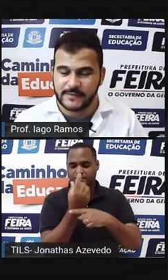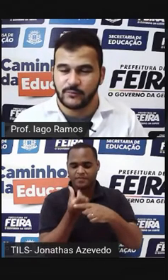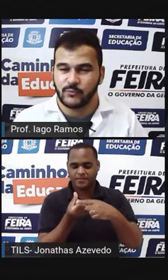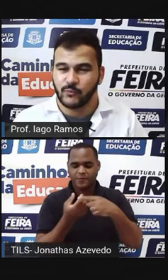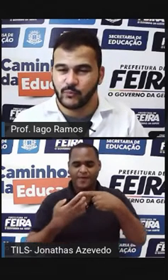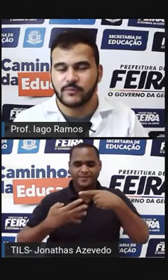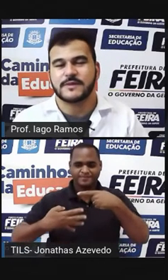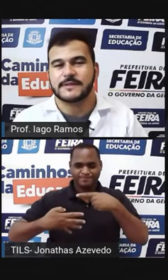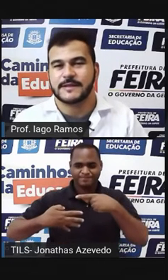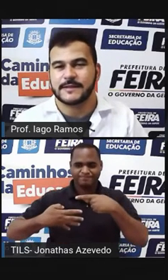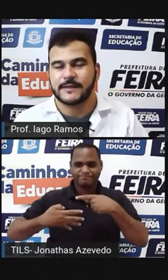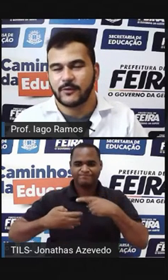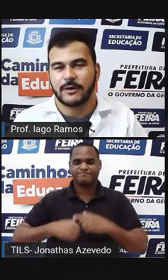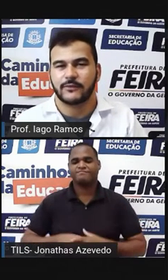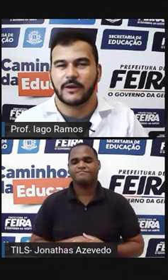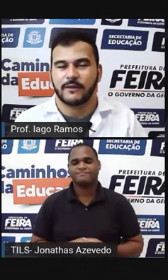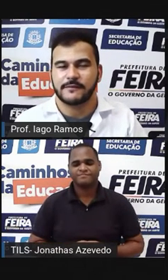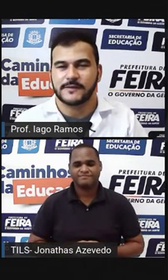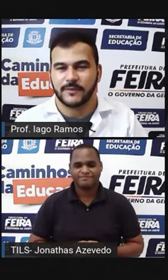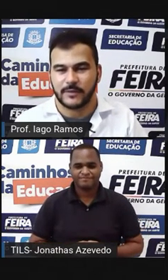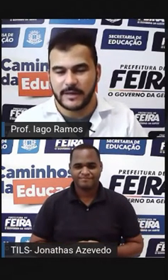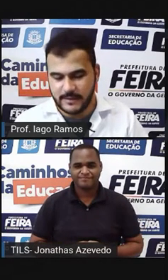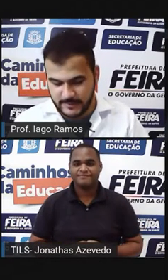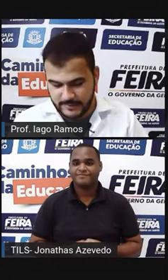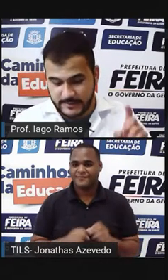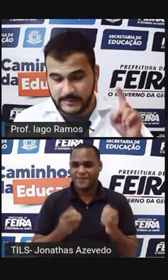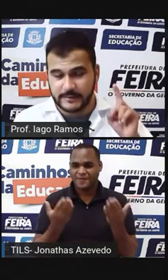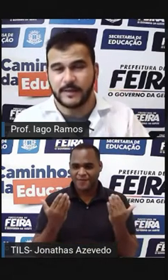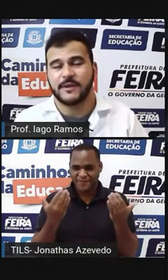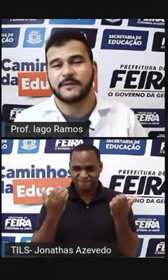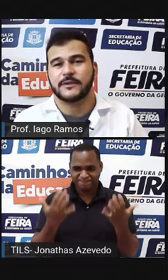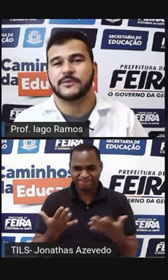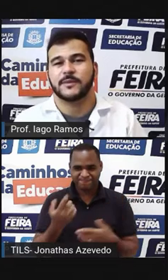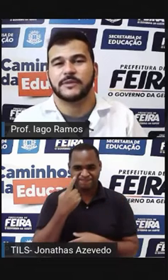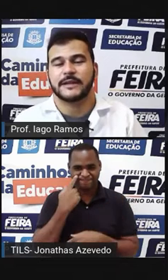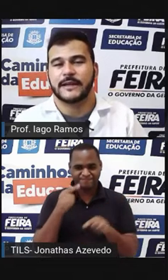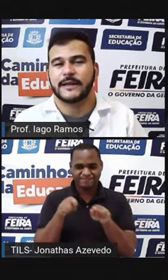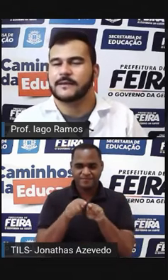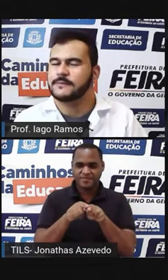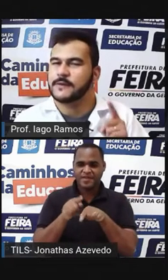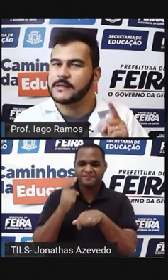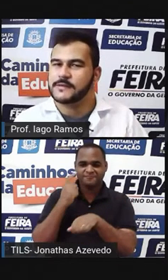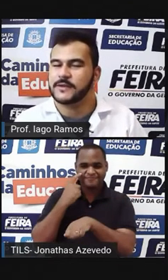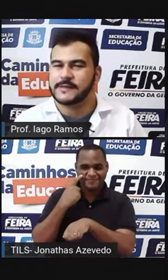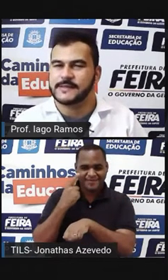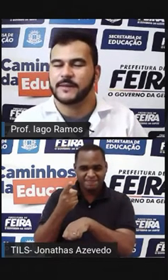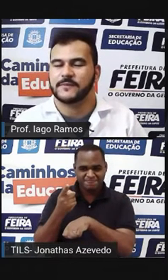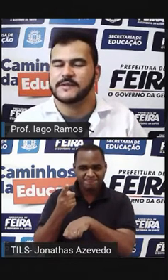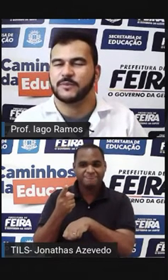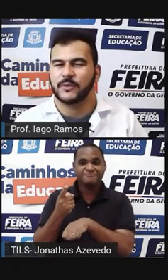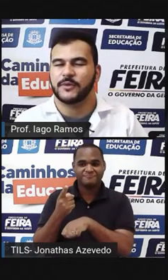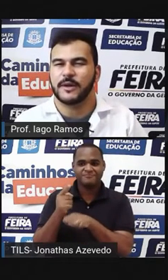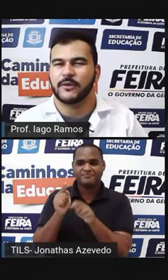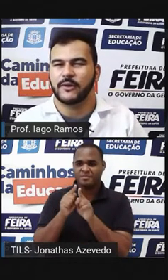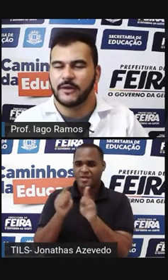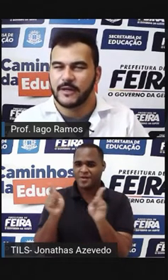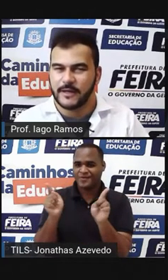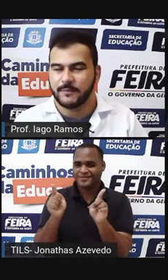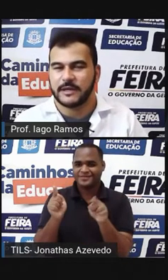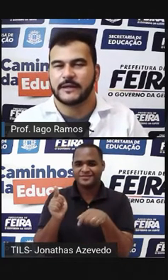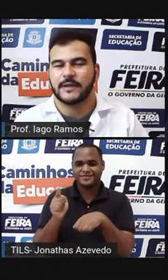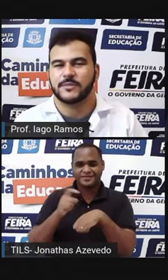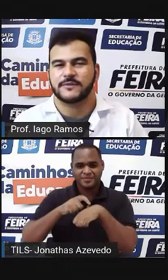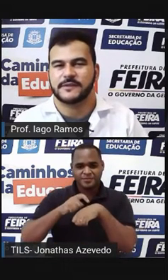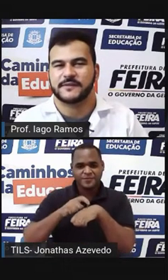a fração 1,64 avos Vamos lá? Também vai ter um tempo na tela Só que esse tempo vai ser um pouquinho maior